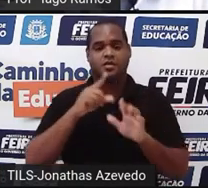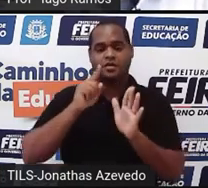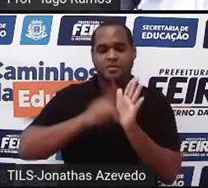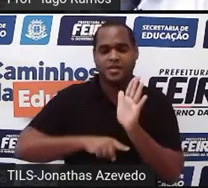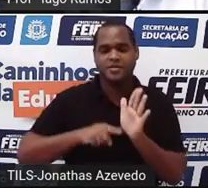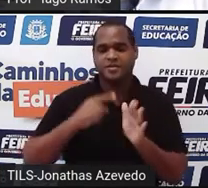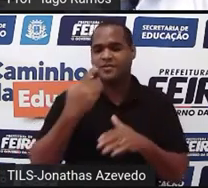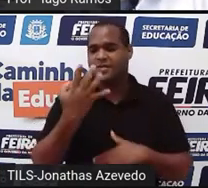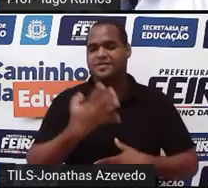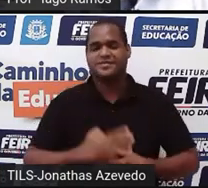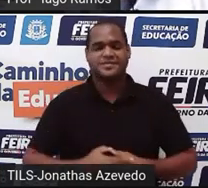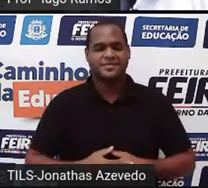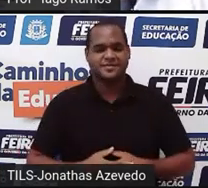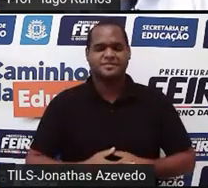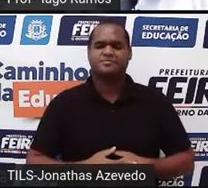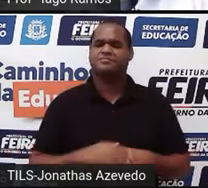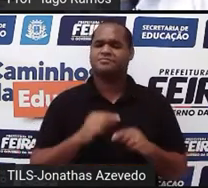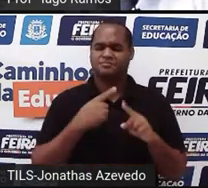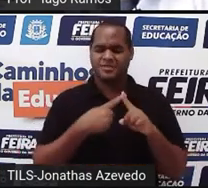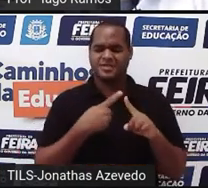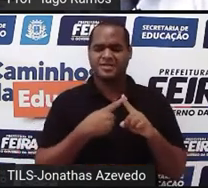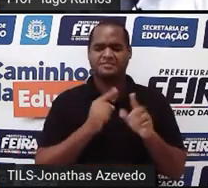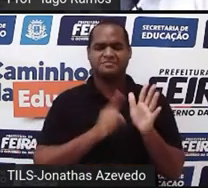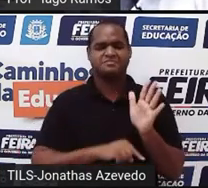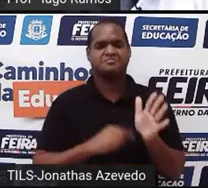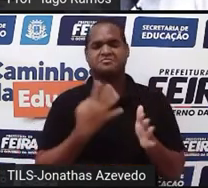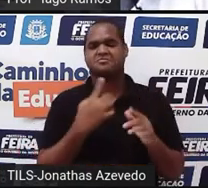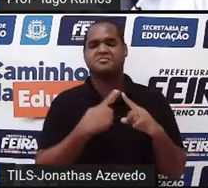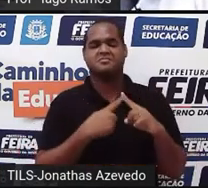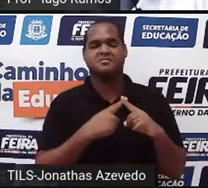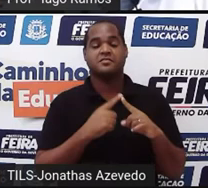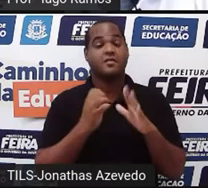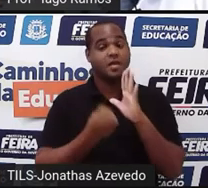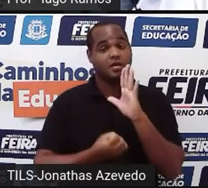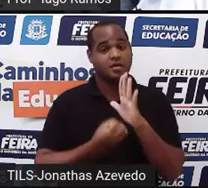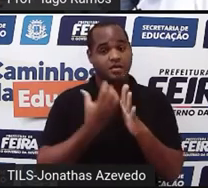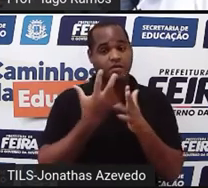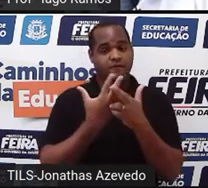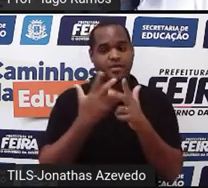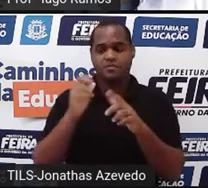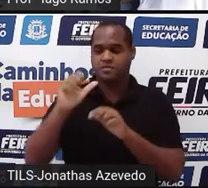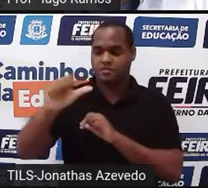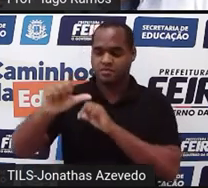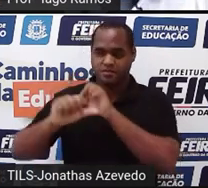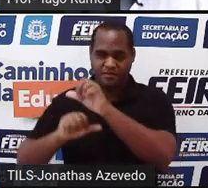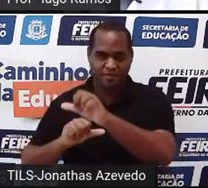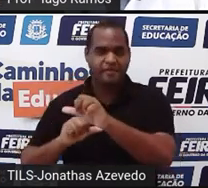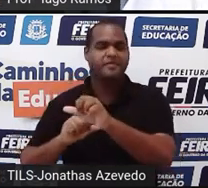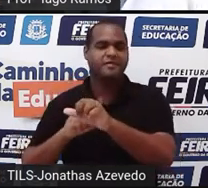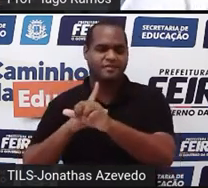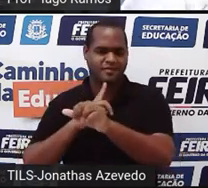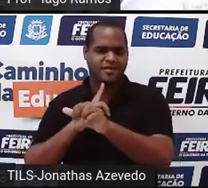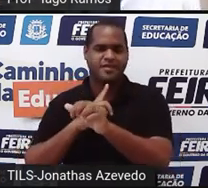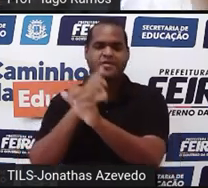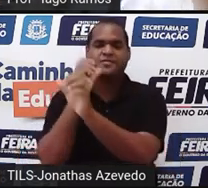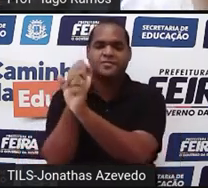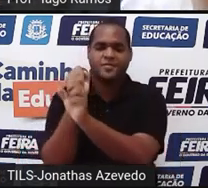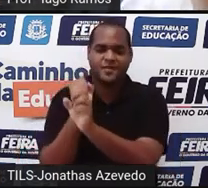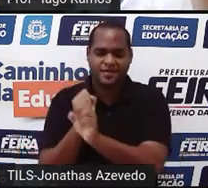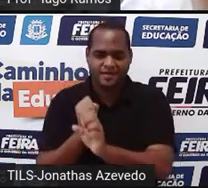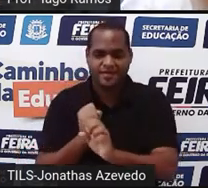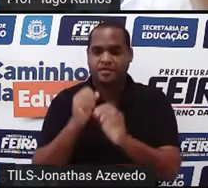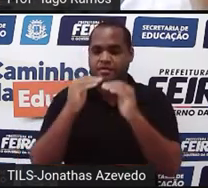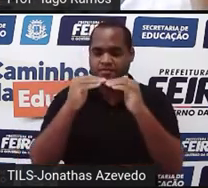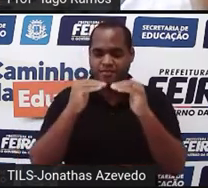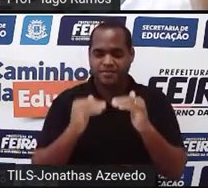4. Por que por menos 4? Para aparecer coisas opostas que quando eu somar com a equação de